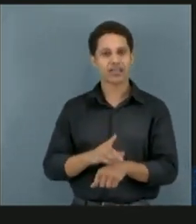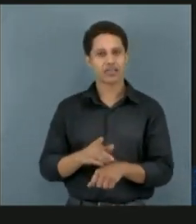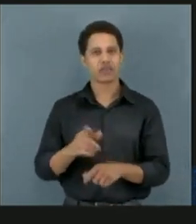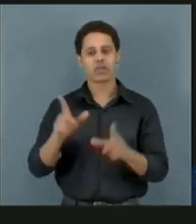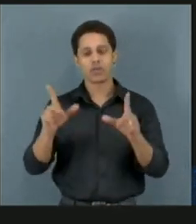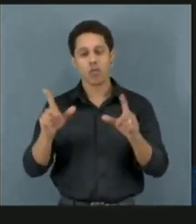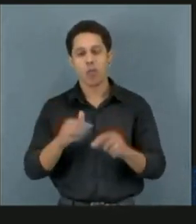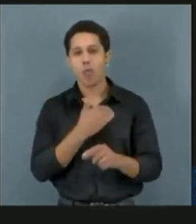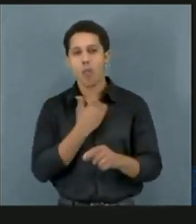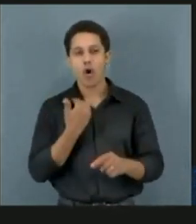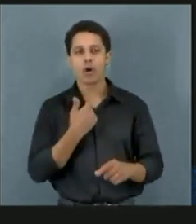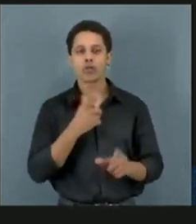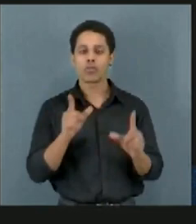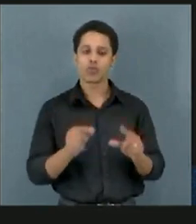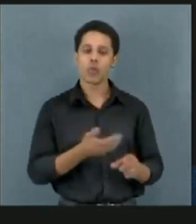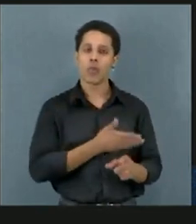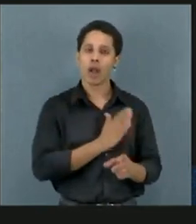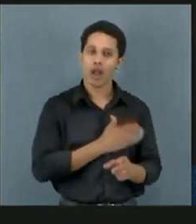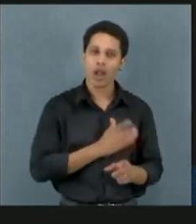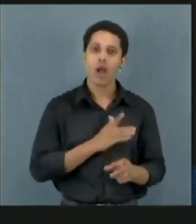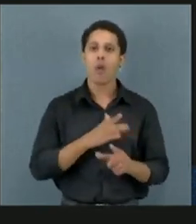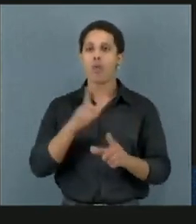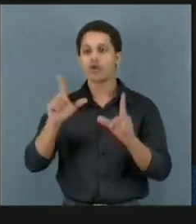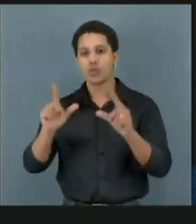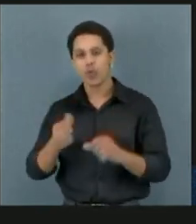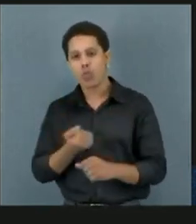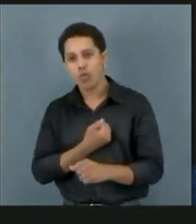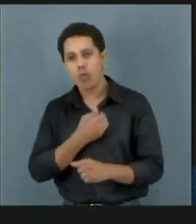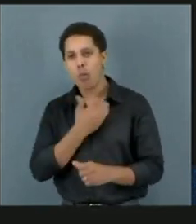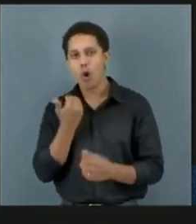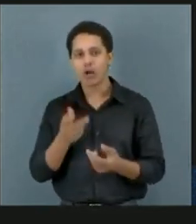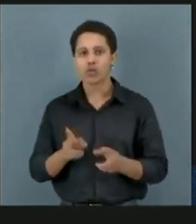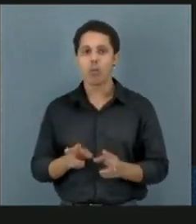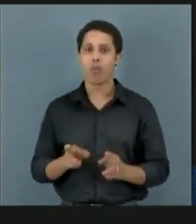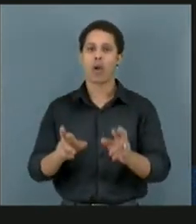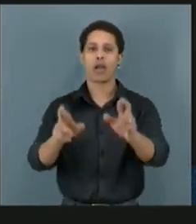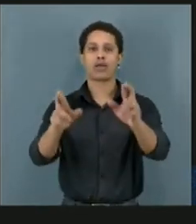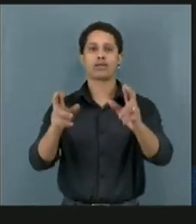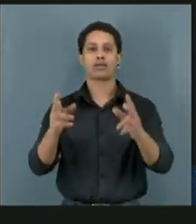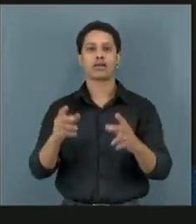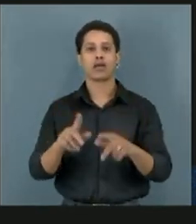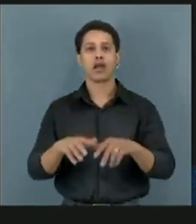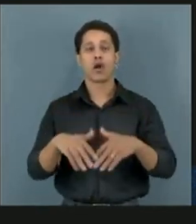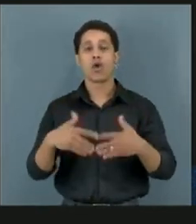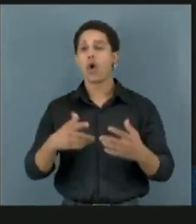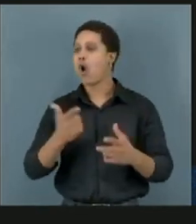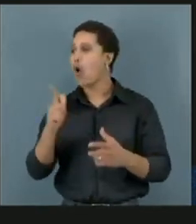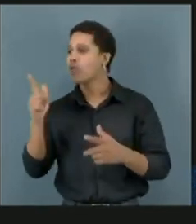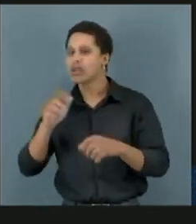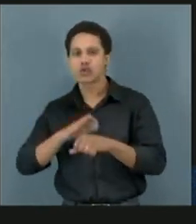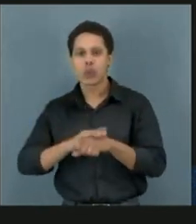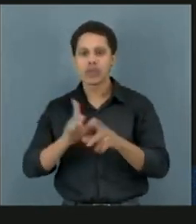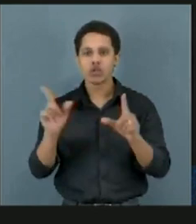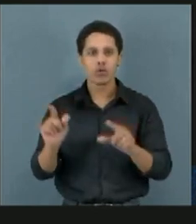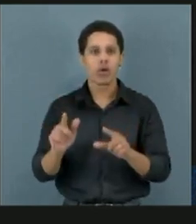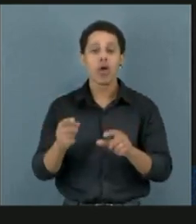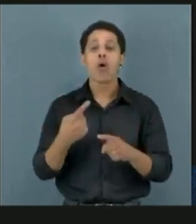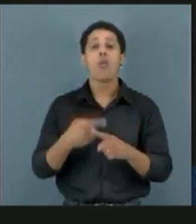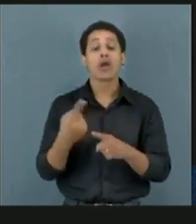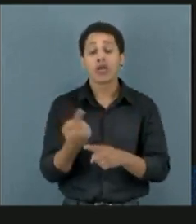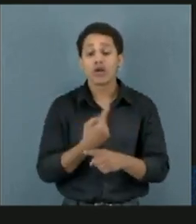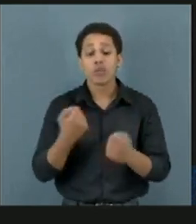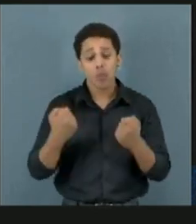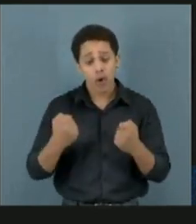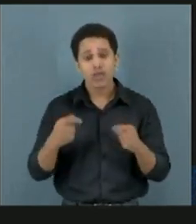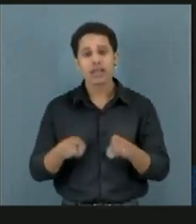diminuímos o número de mortes por cânceres e várias outras doenças. Por que nós não podemos trabalhar para diminuir o número de